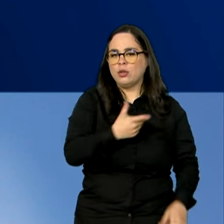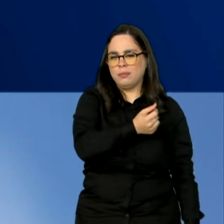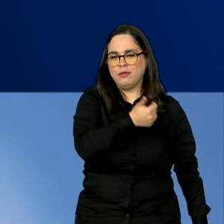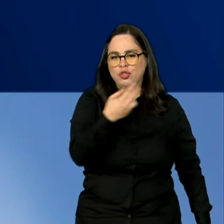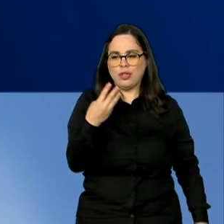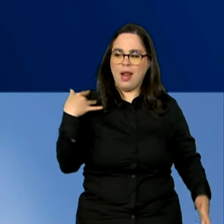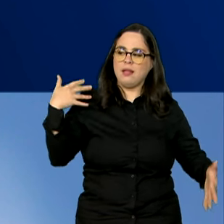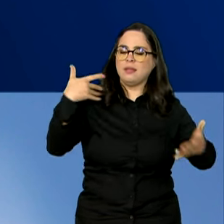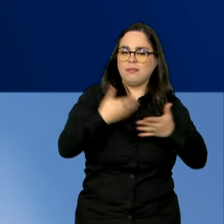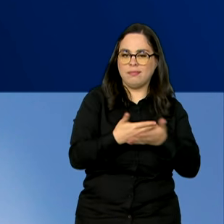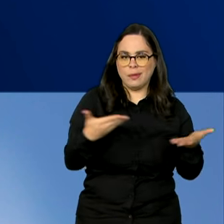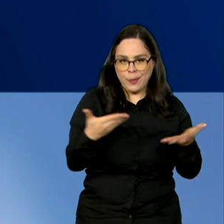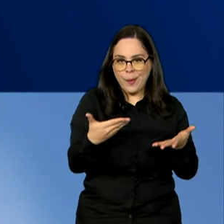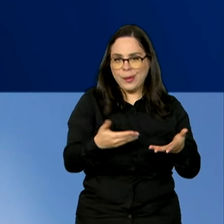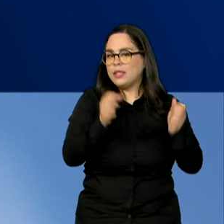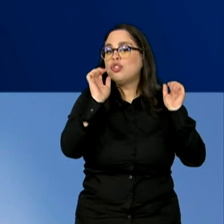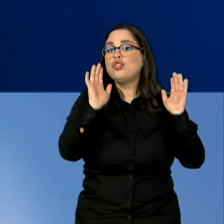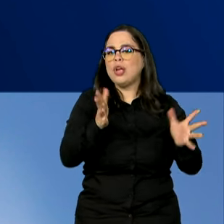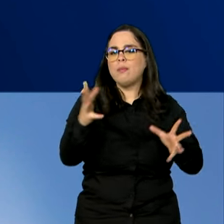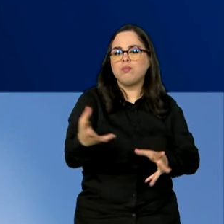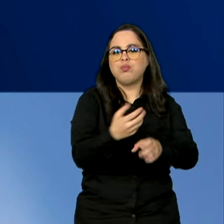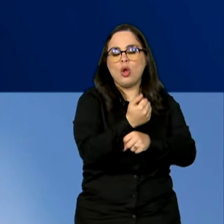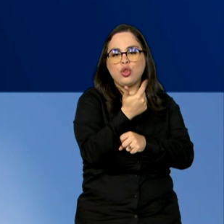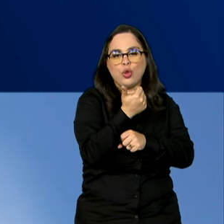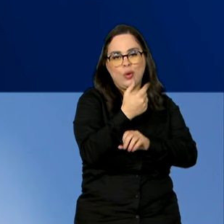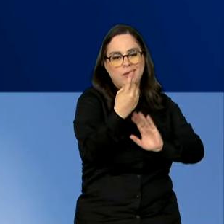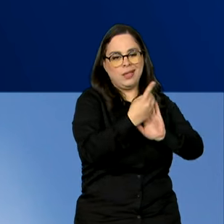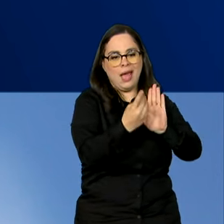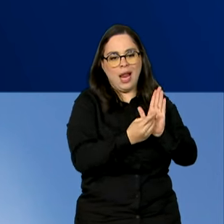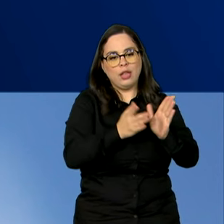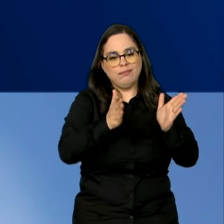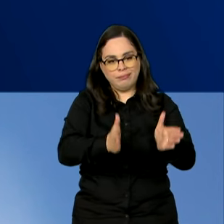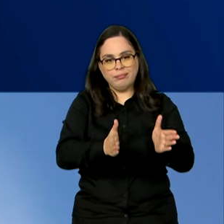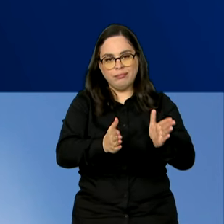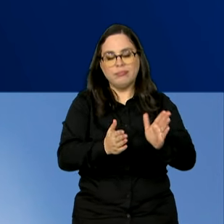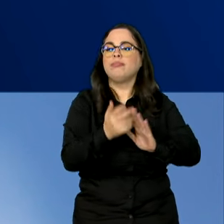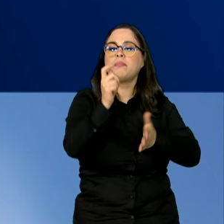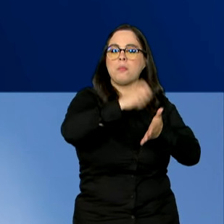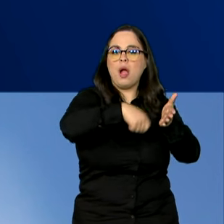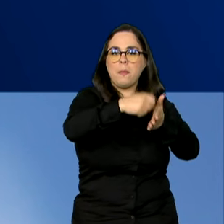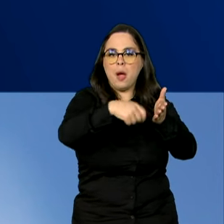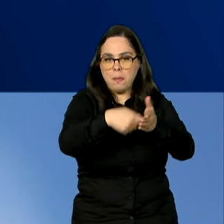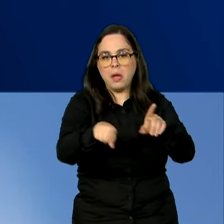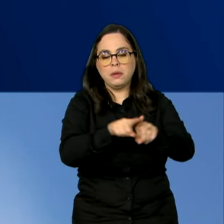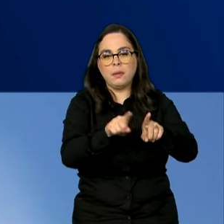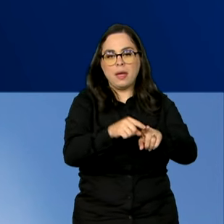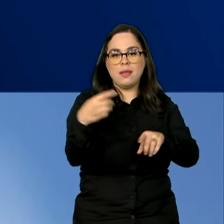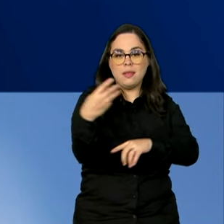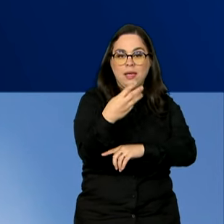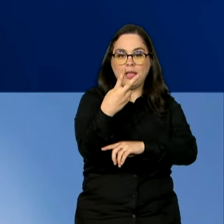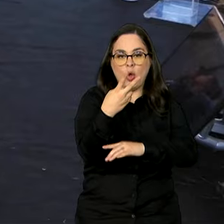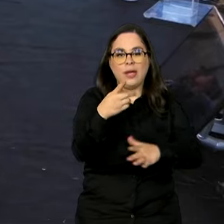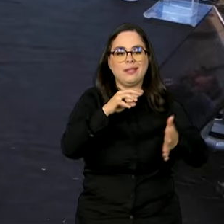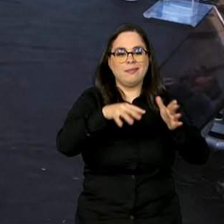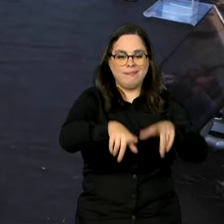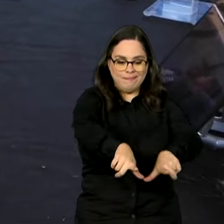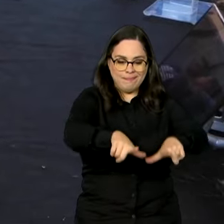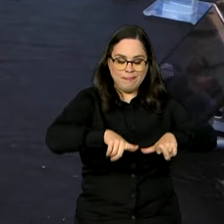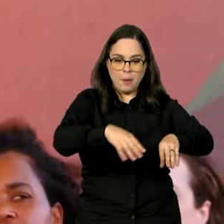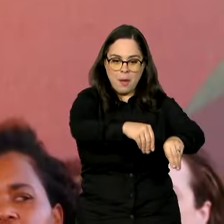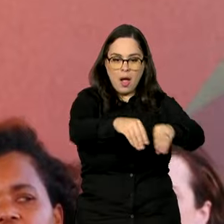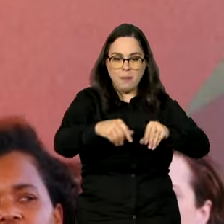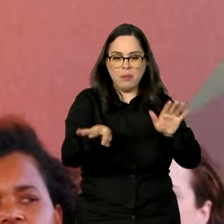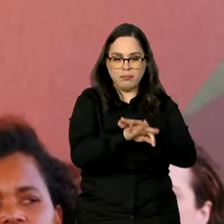até agora, já são 12 decretos assinados e 32 títulos entregues. Desde